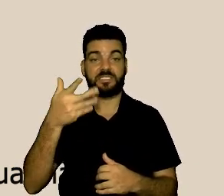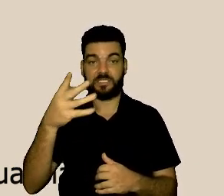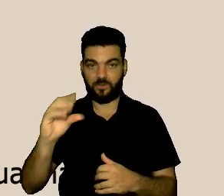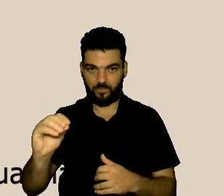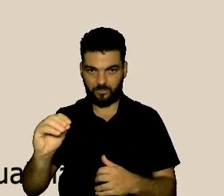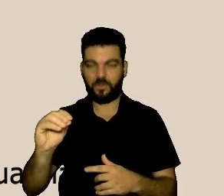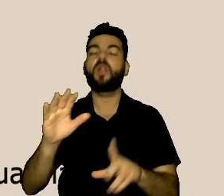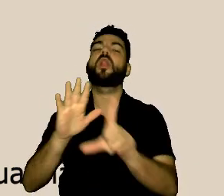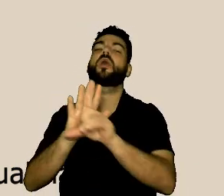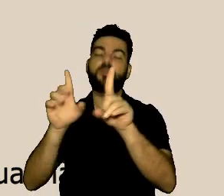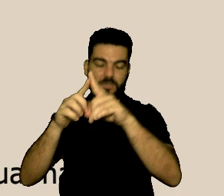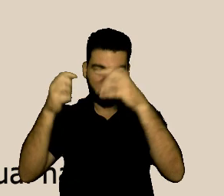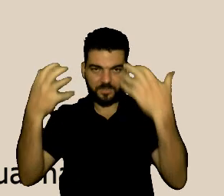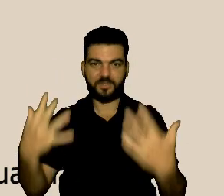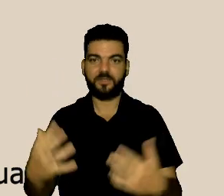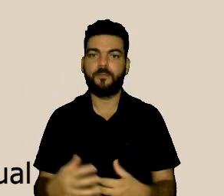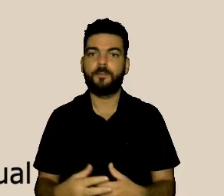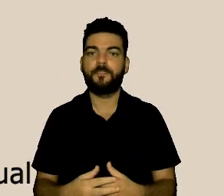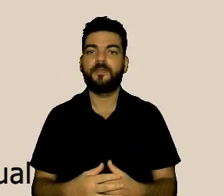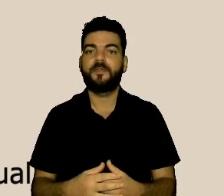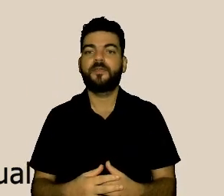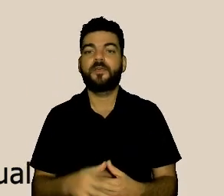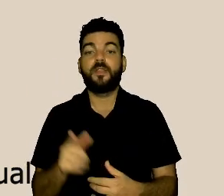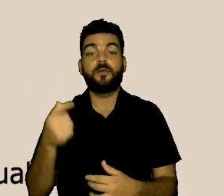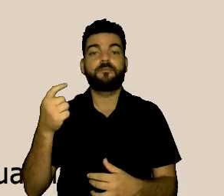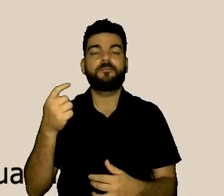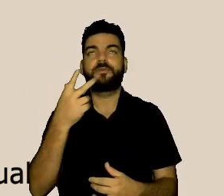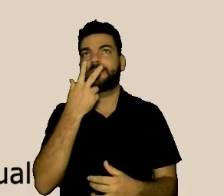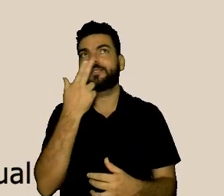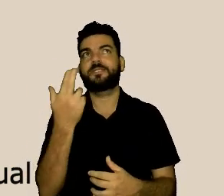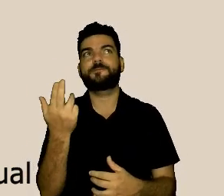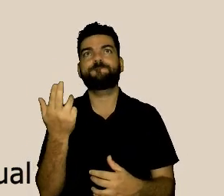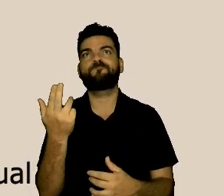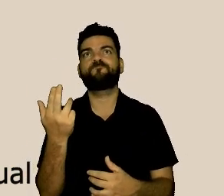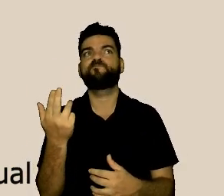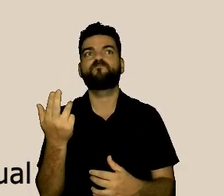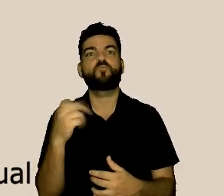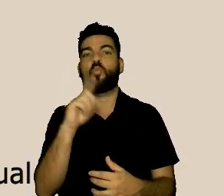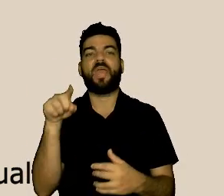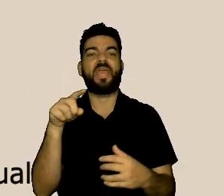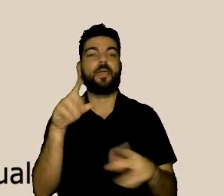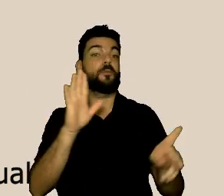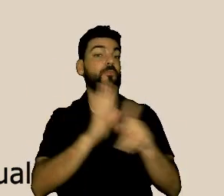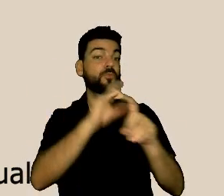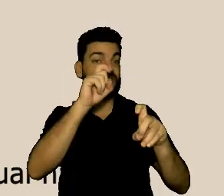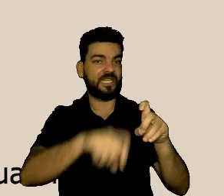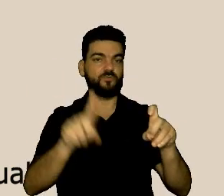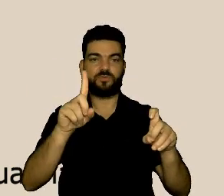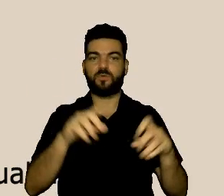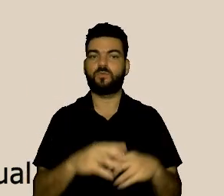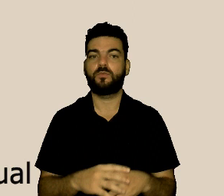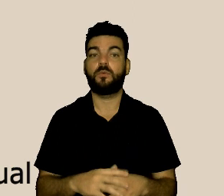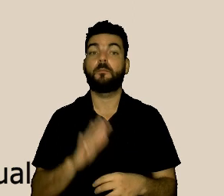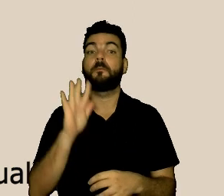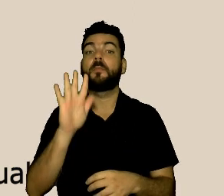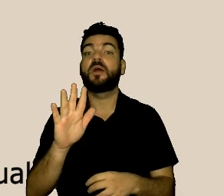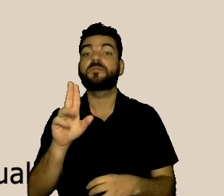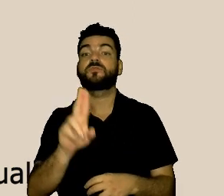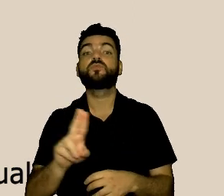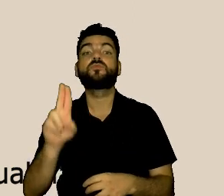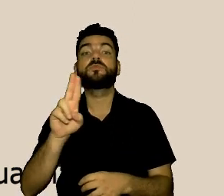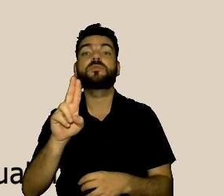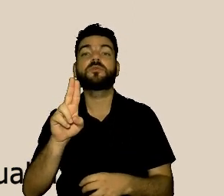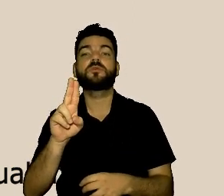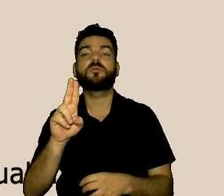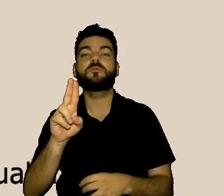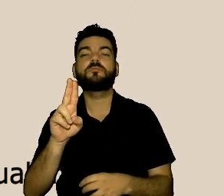uma vantagem sexual, mas ele utiliza a condição sexual daquela pessoa para assediá